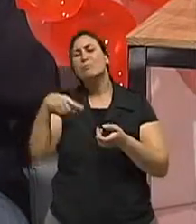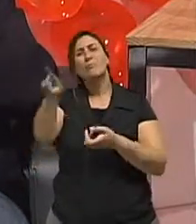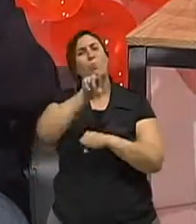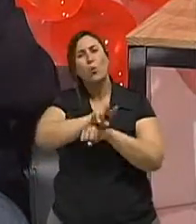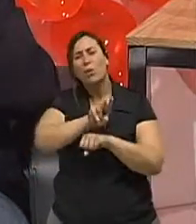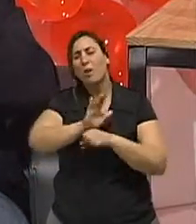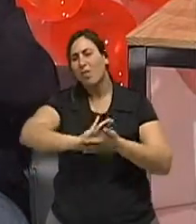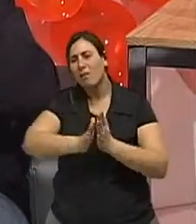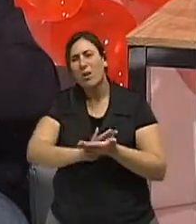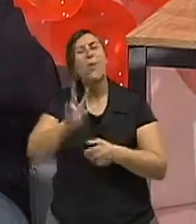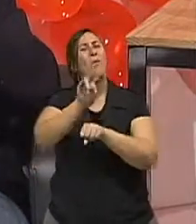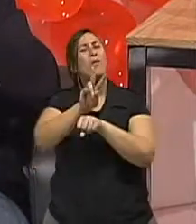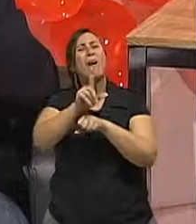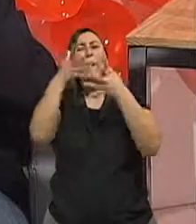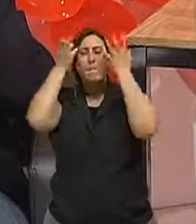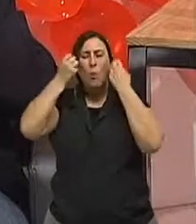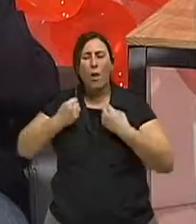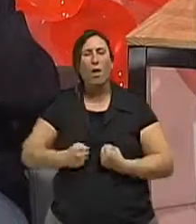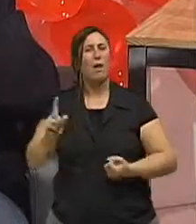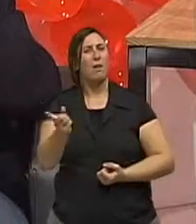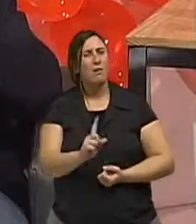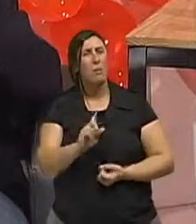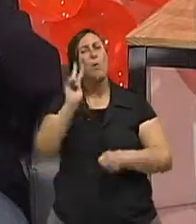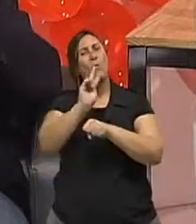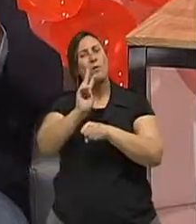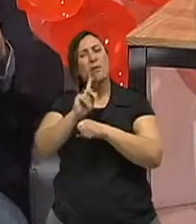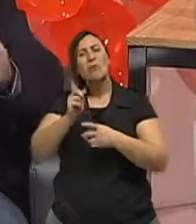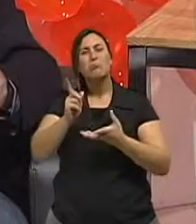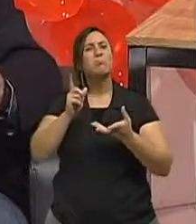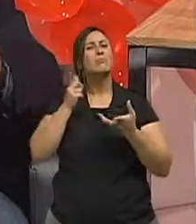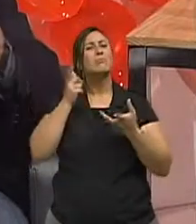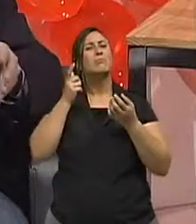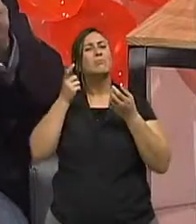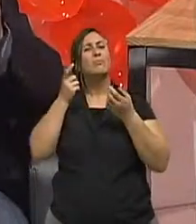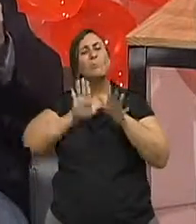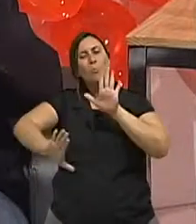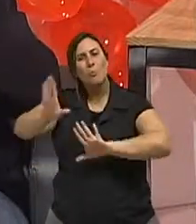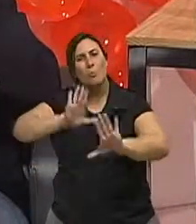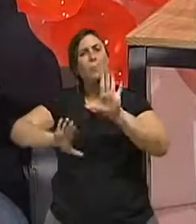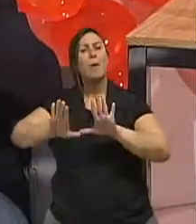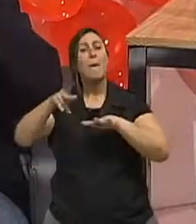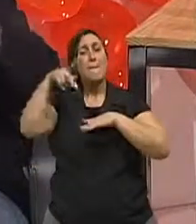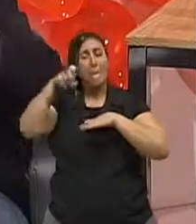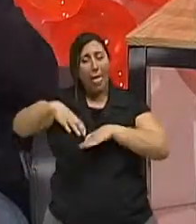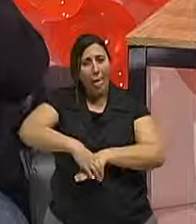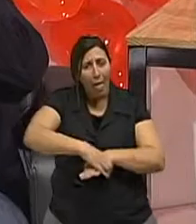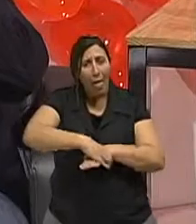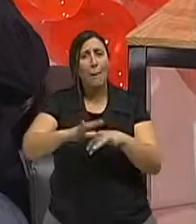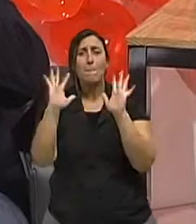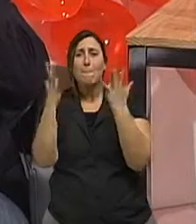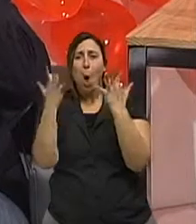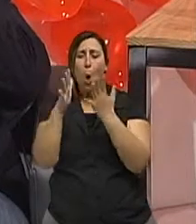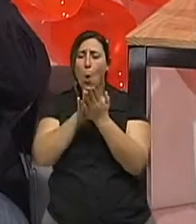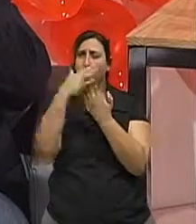sair com o cabelo molhado, não resfriar o corpo, proteger pés, mãos e cabeça, nunca é demais.